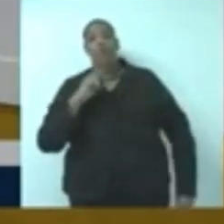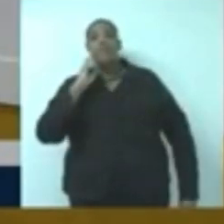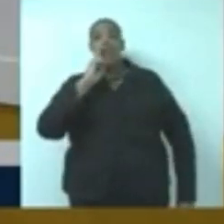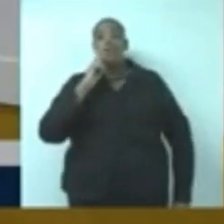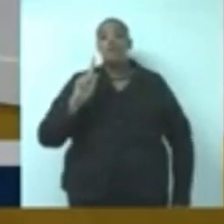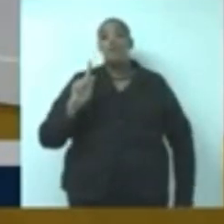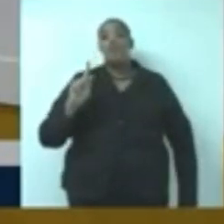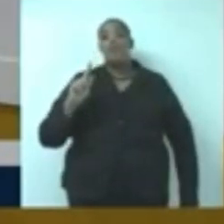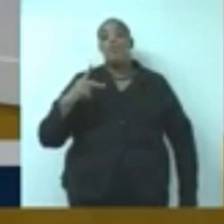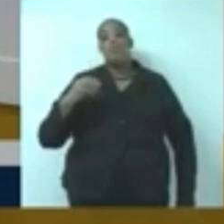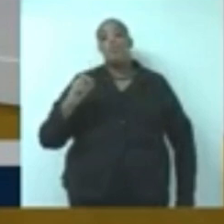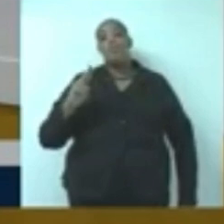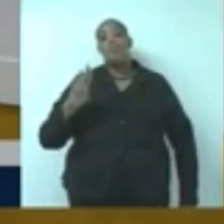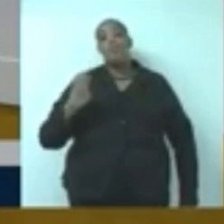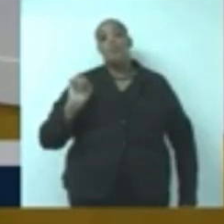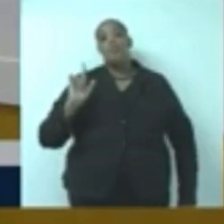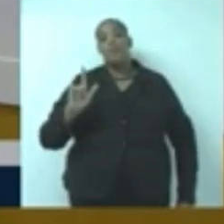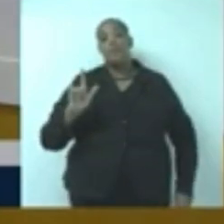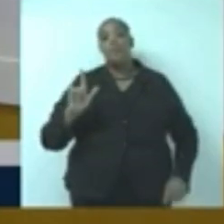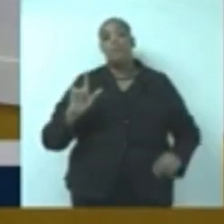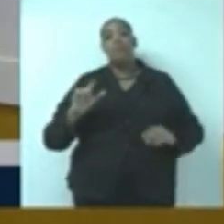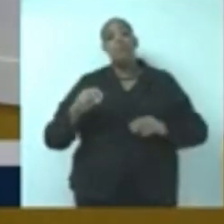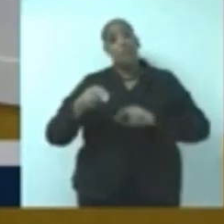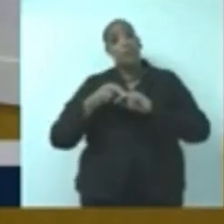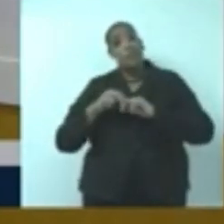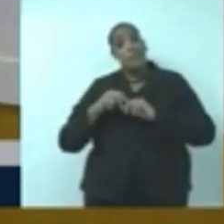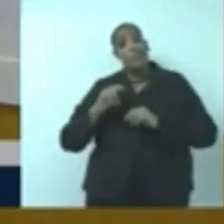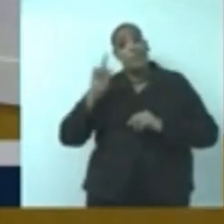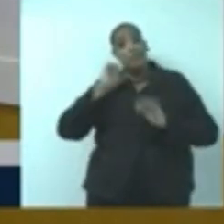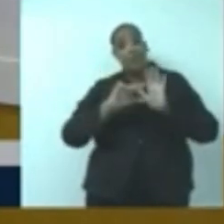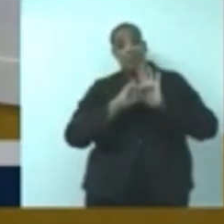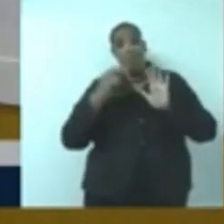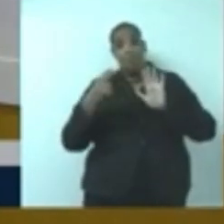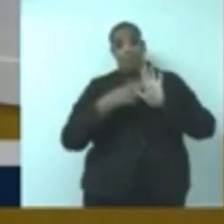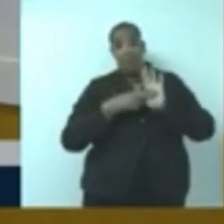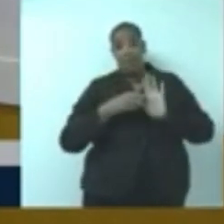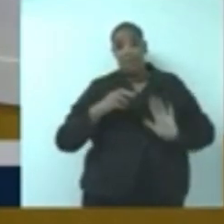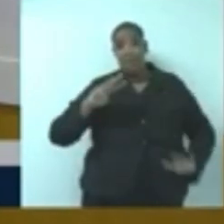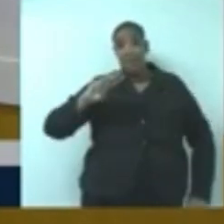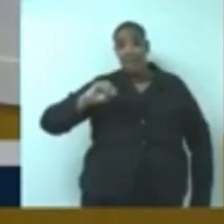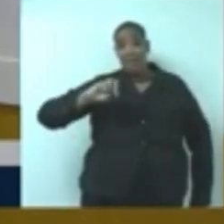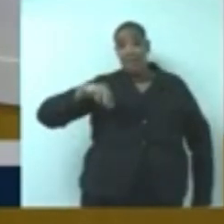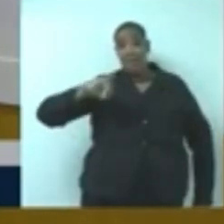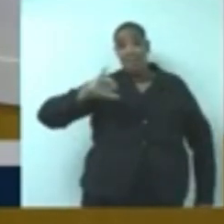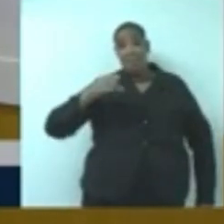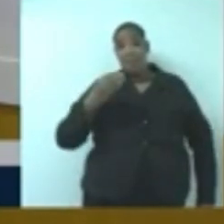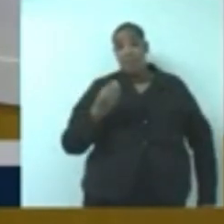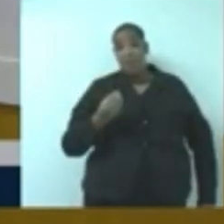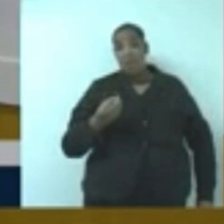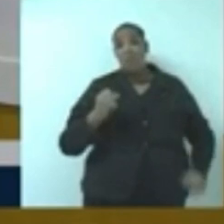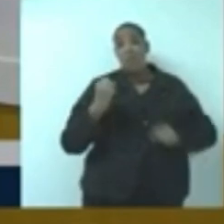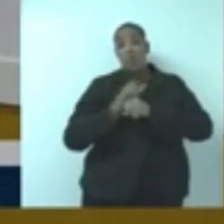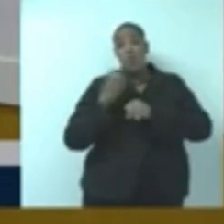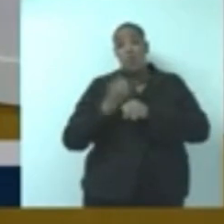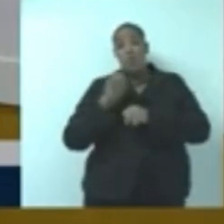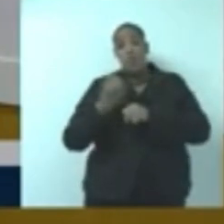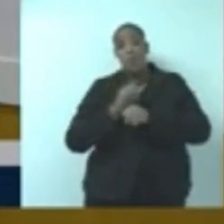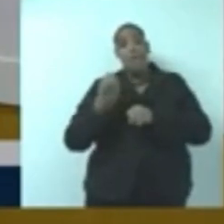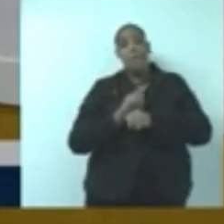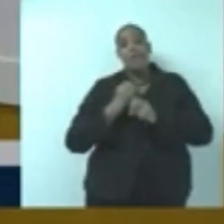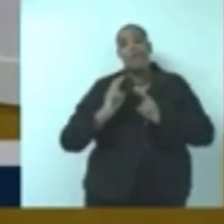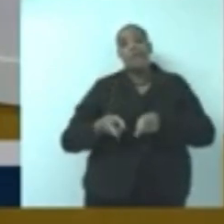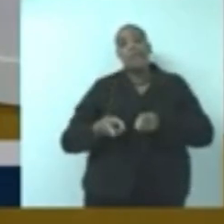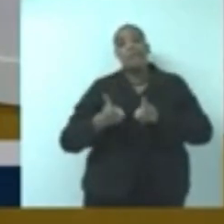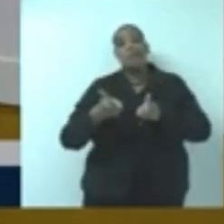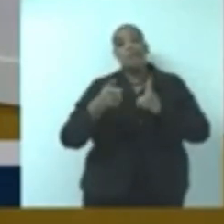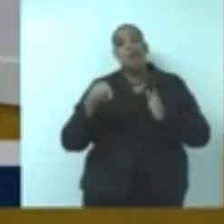conseguimos, através de emendas extras, mais 3 milhões para as obras da